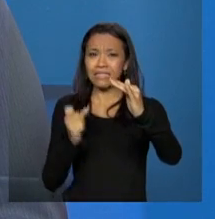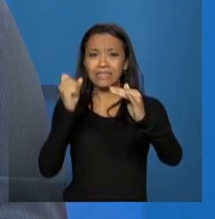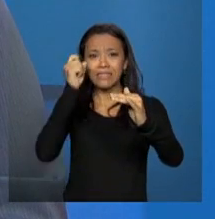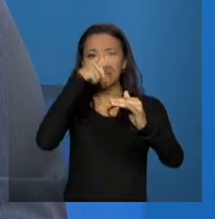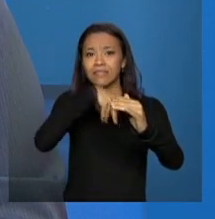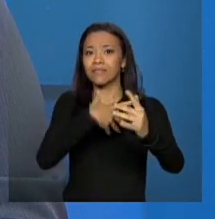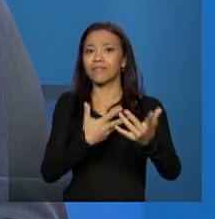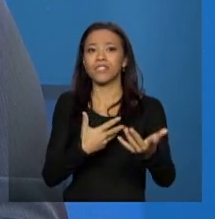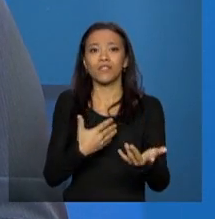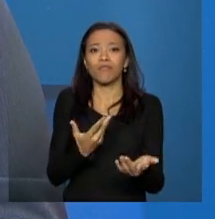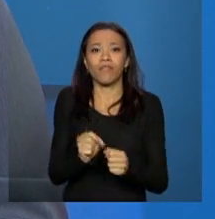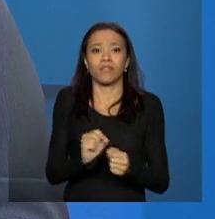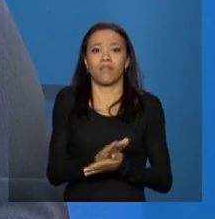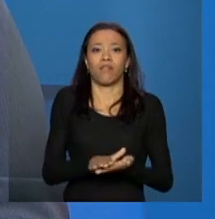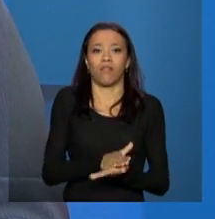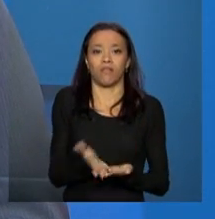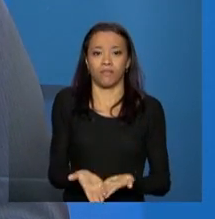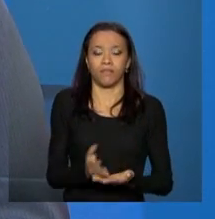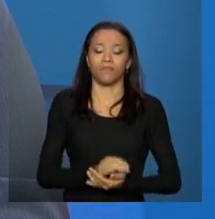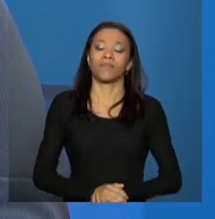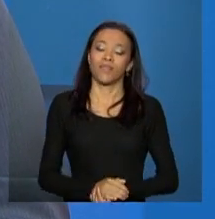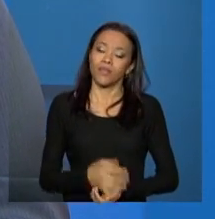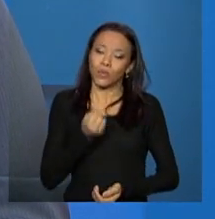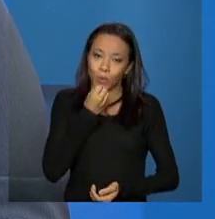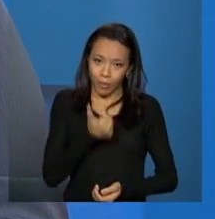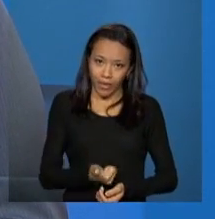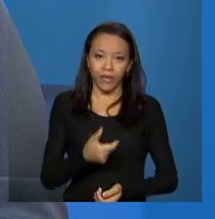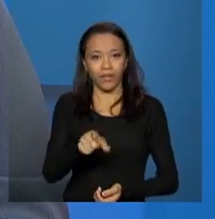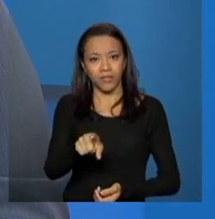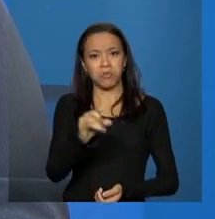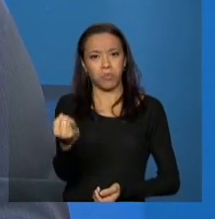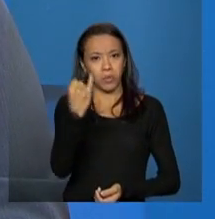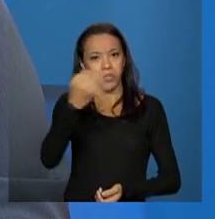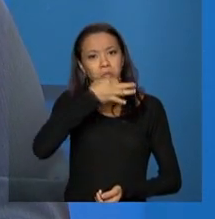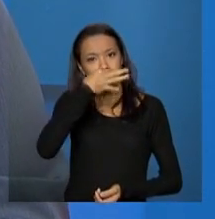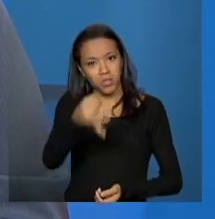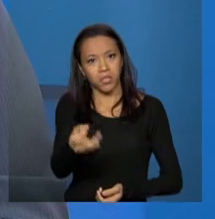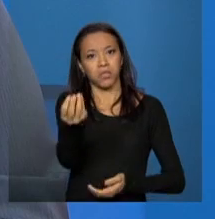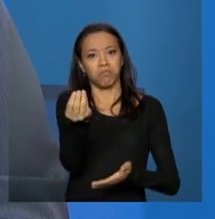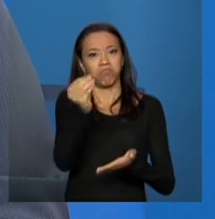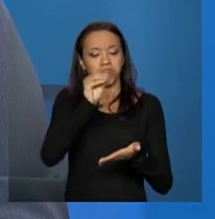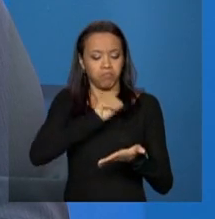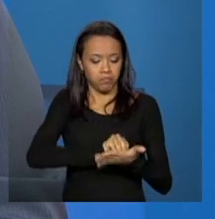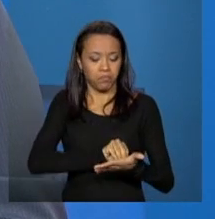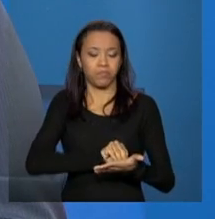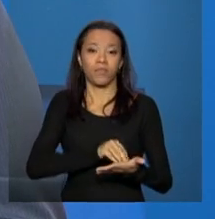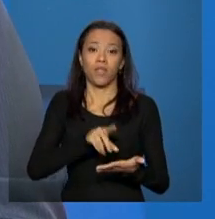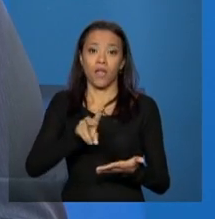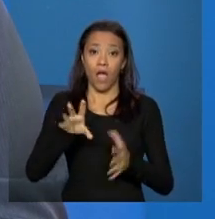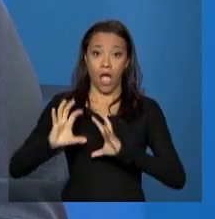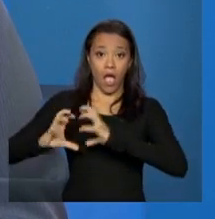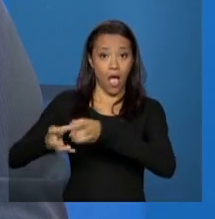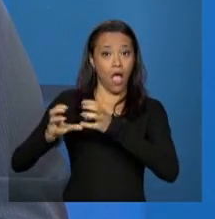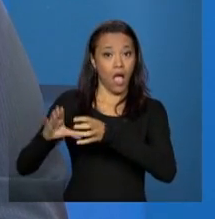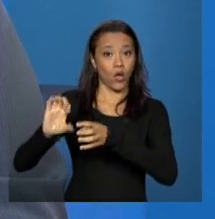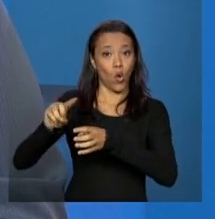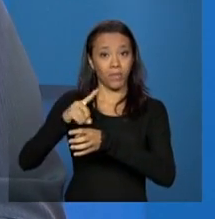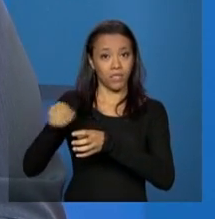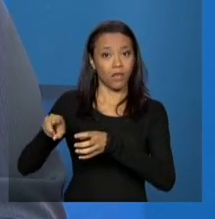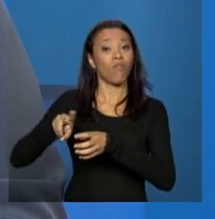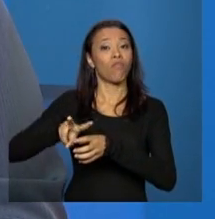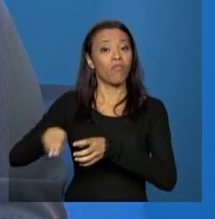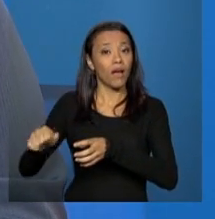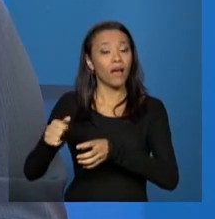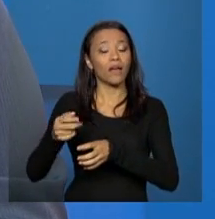nós vamos aqui registrar o seu comentário, é uma grande contribuição, a comissão vai estar